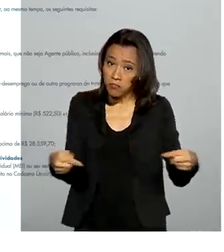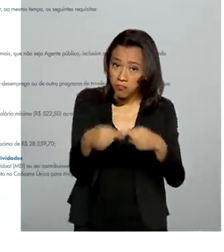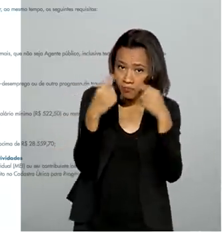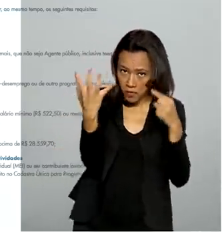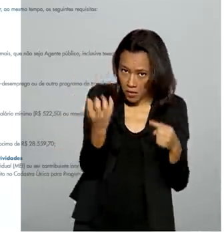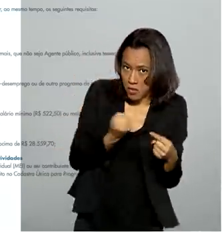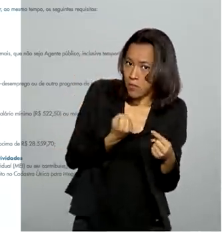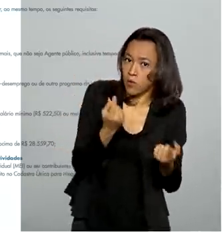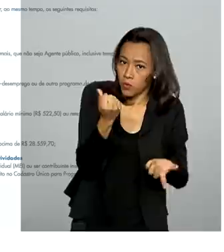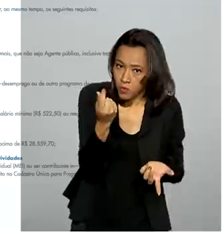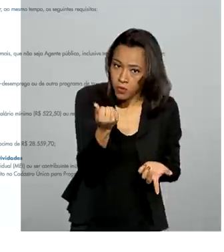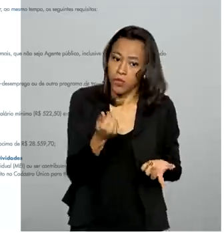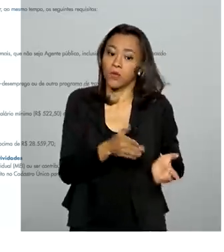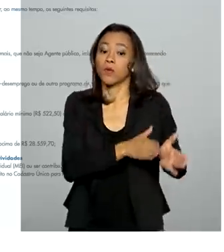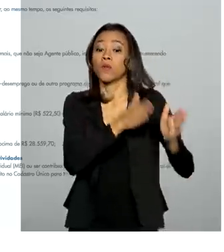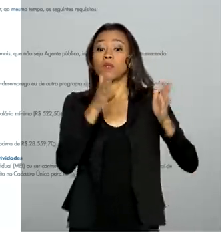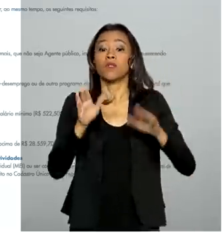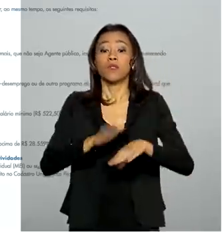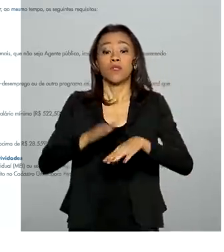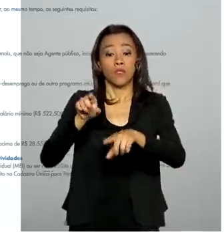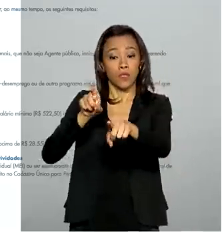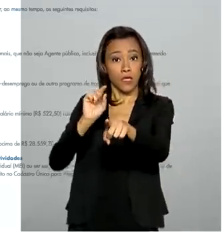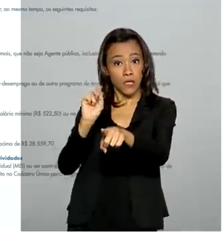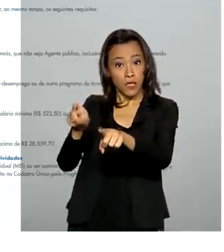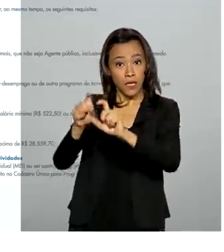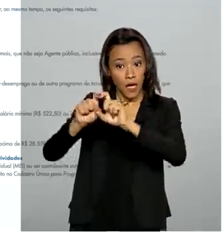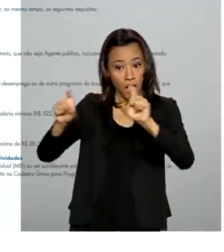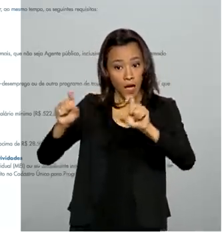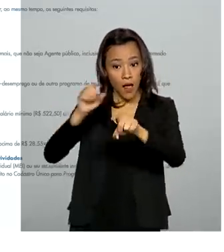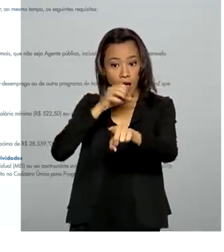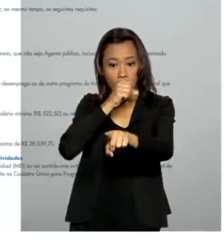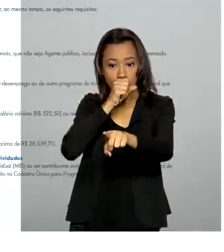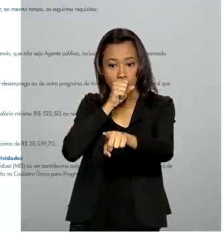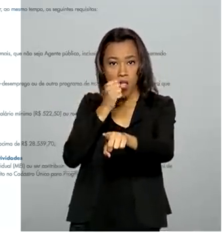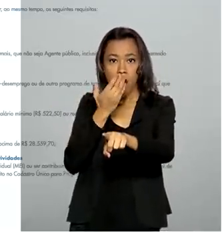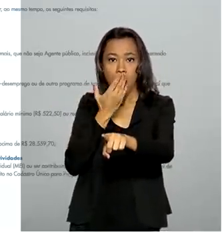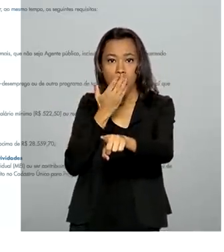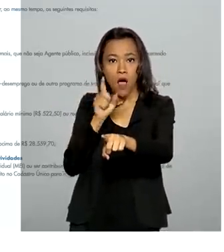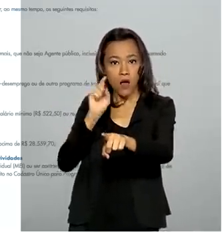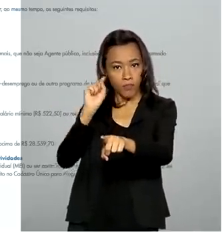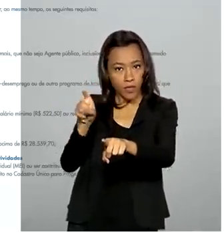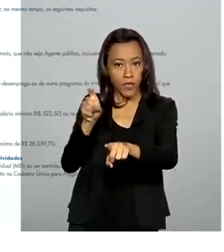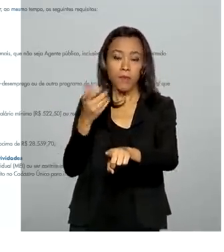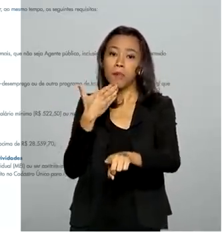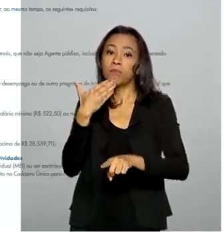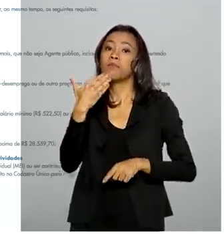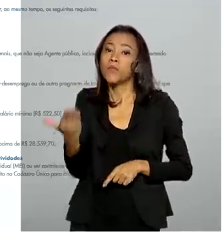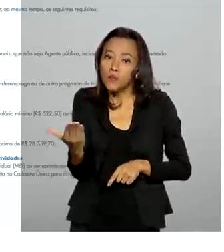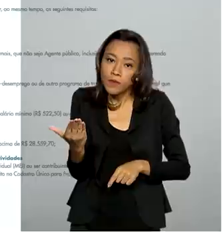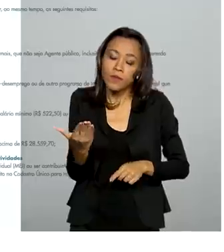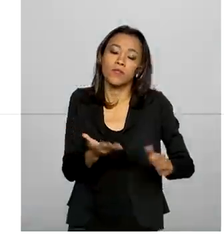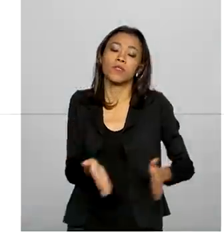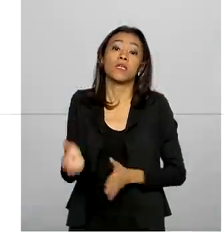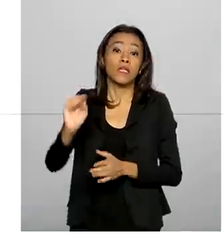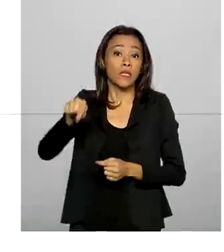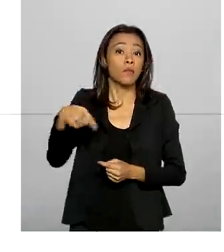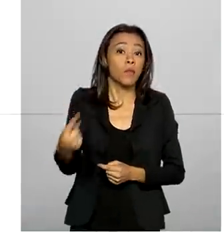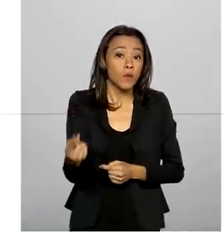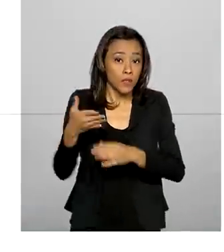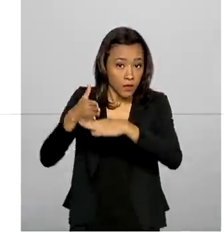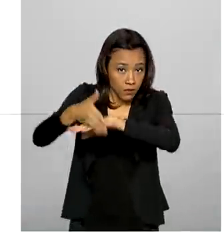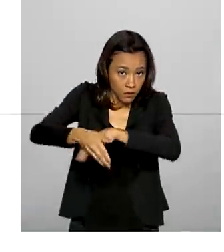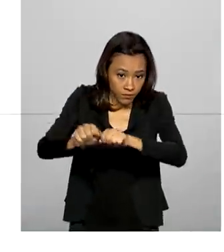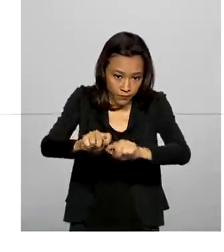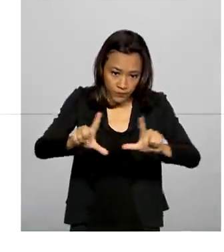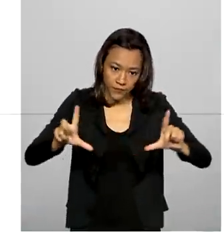canto superior direito, clique no botão laranja para realizar sua solicitação. A partir daí, é